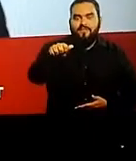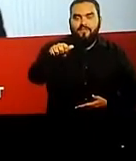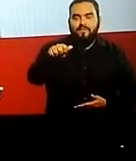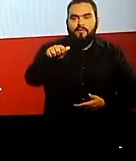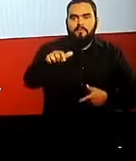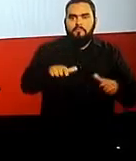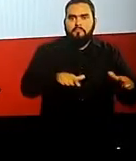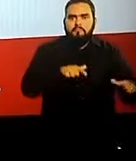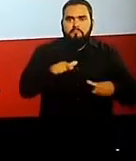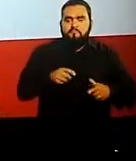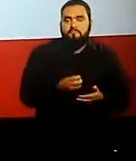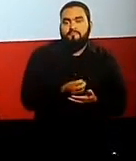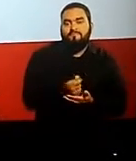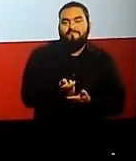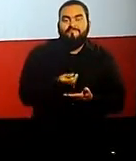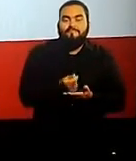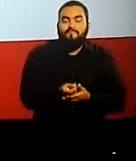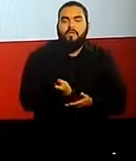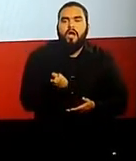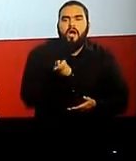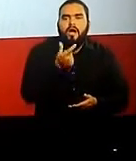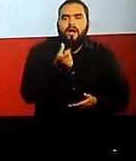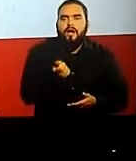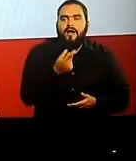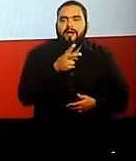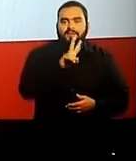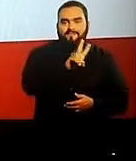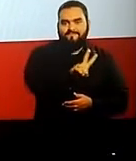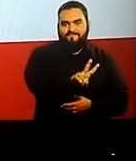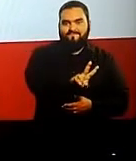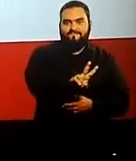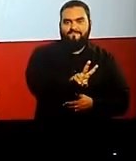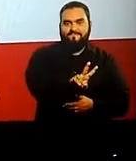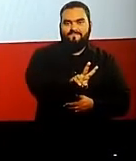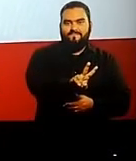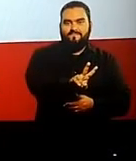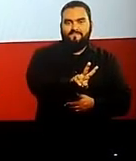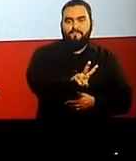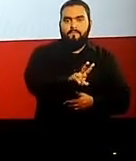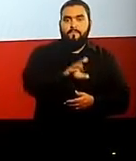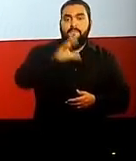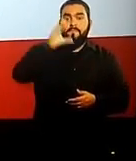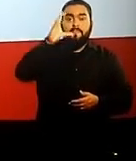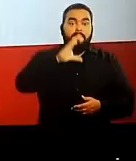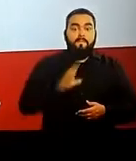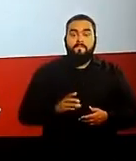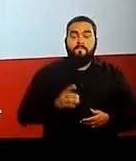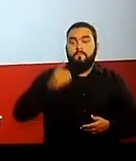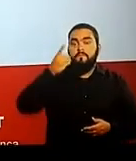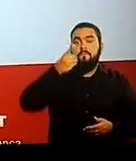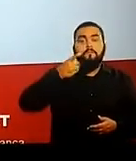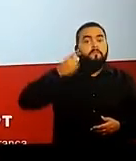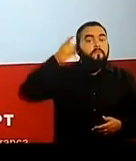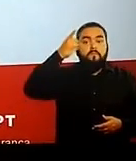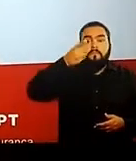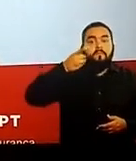O grande Santo Antônio, de fora, candidato do Deputado de São Paulo, que é o deputado deputado estadual. Quero reconhecer a classe trabalhadora